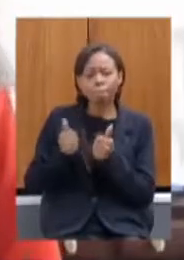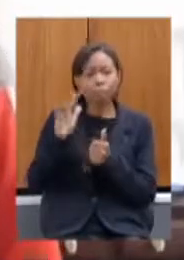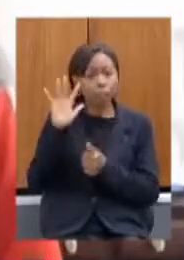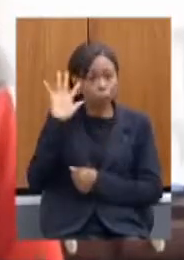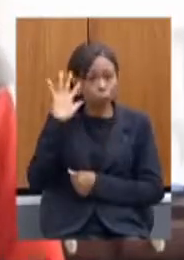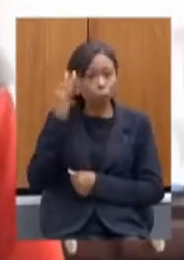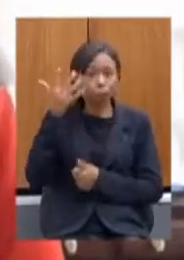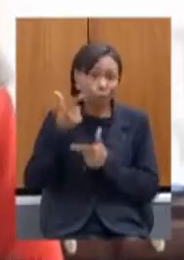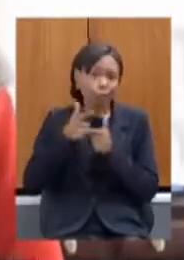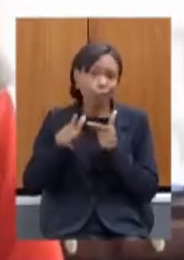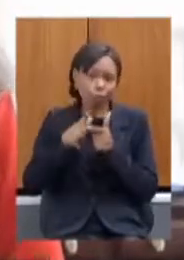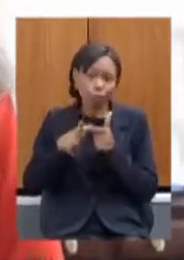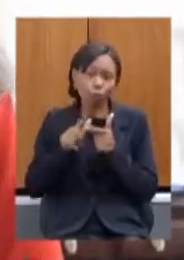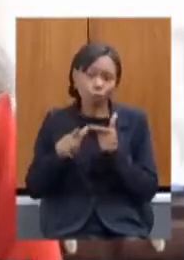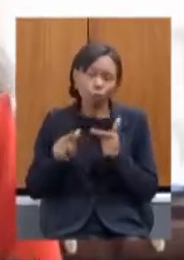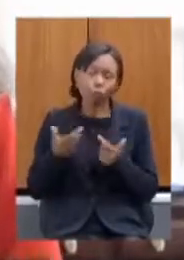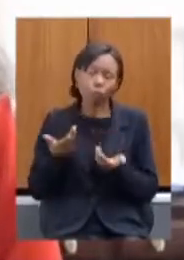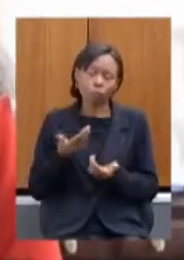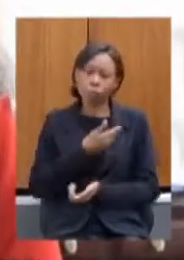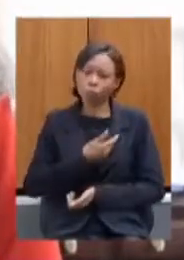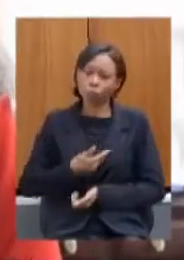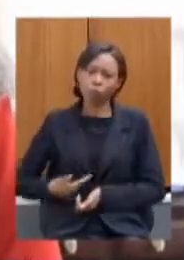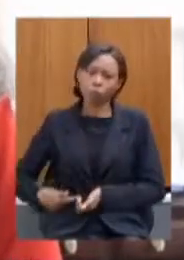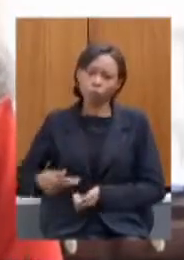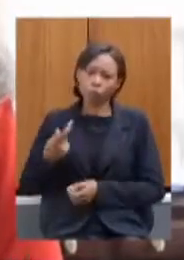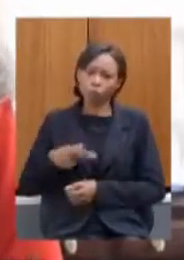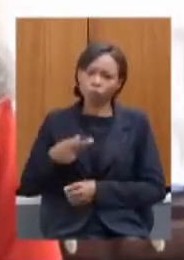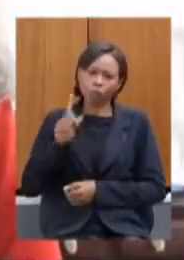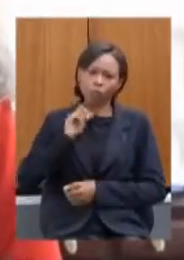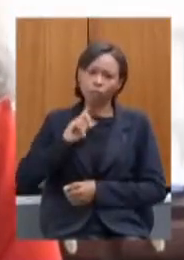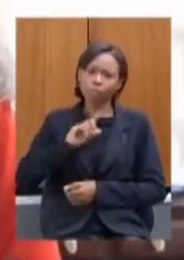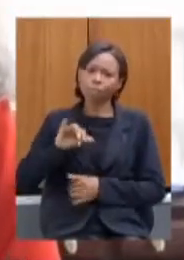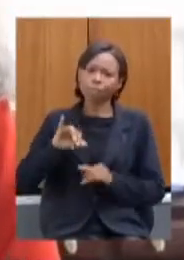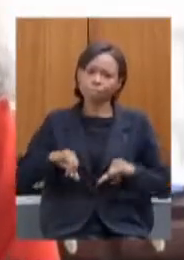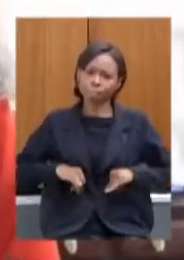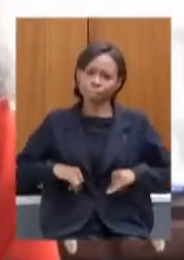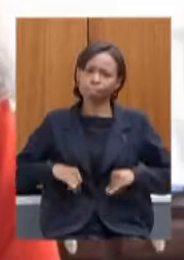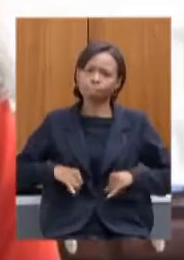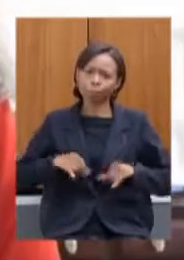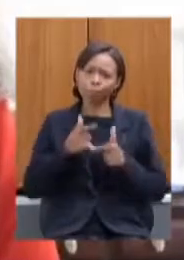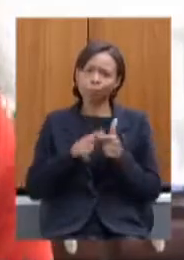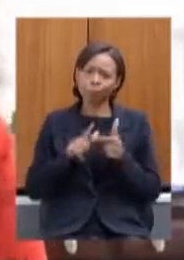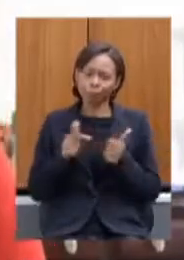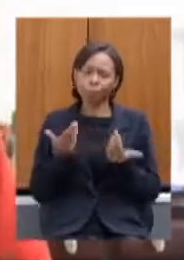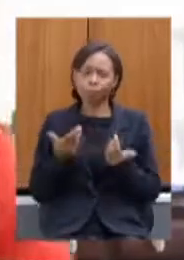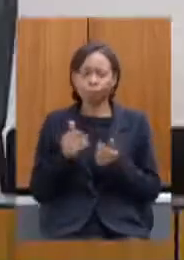estado tanto tem sofrido com esses problemas muito obrigado